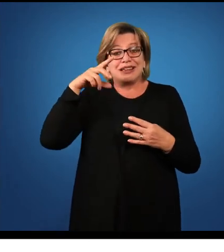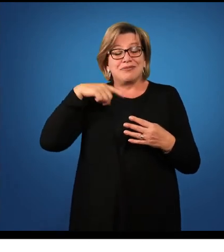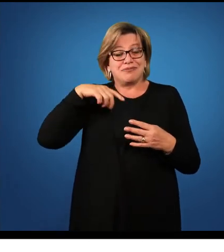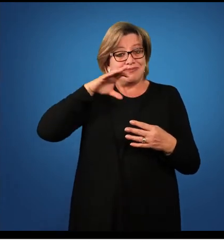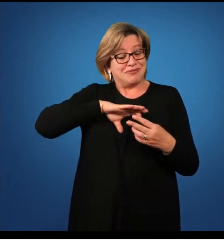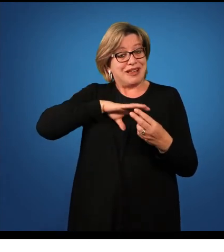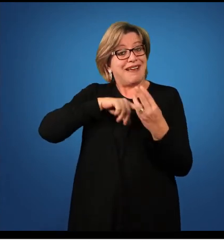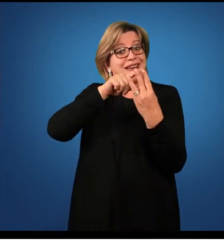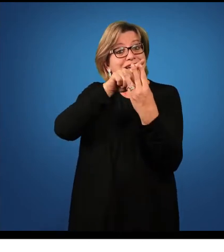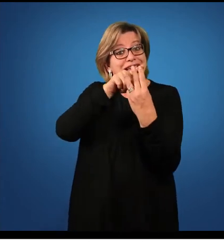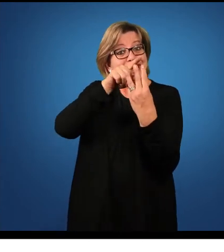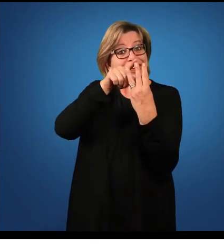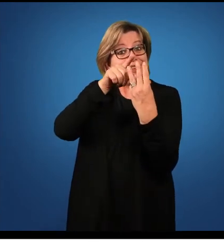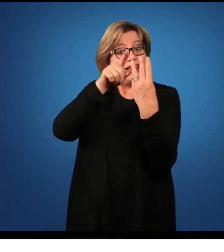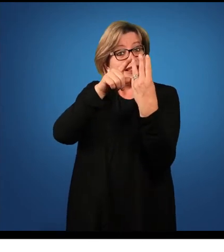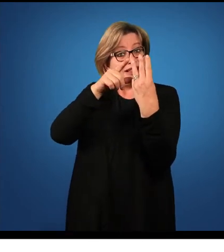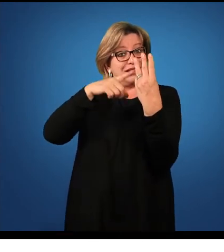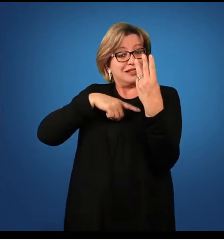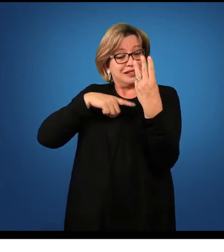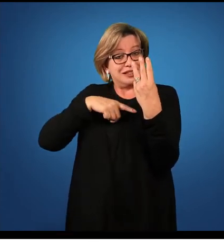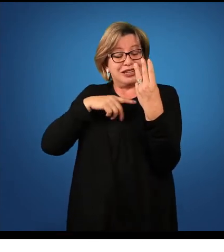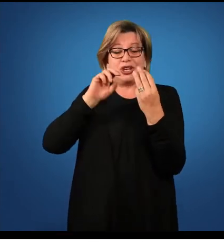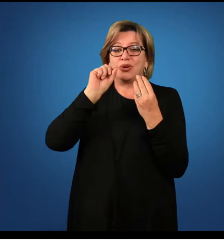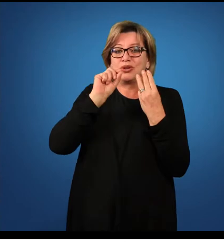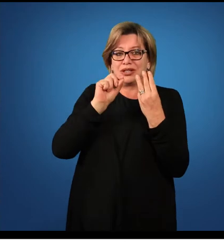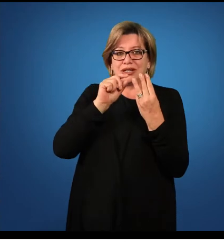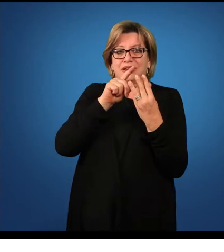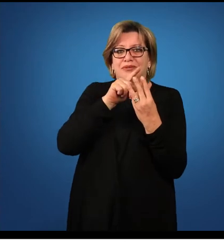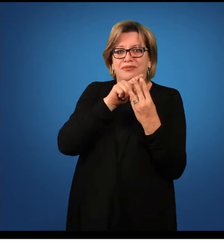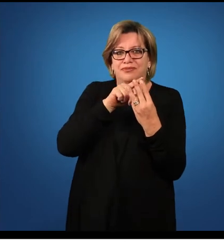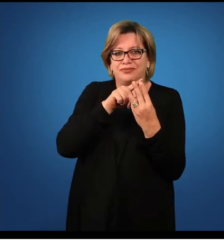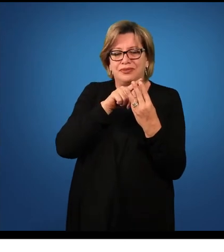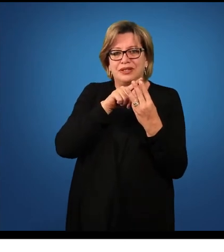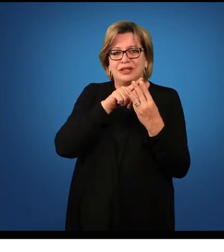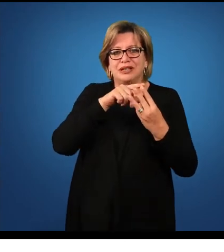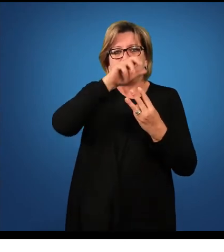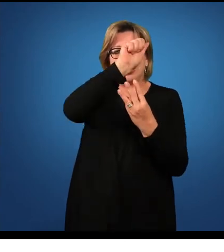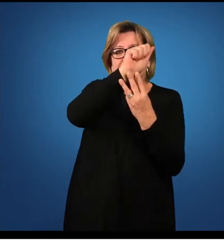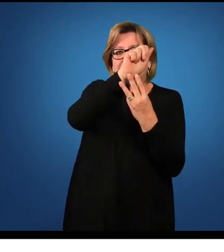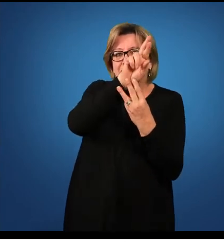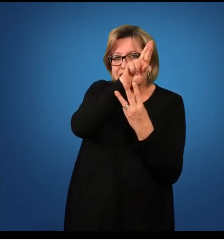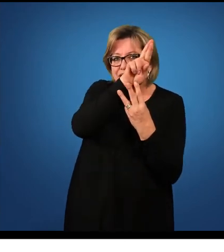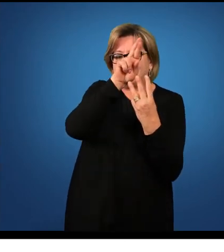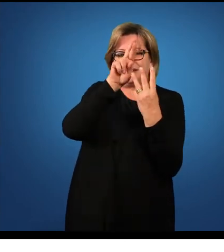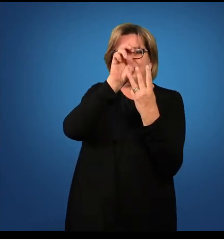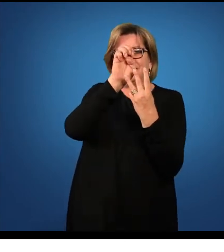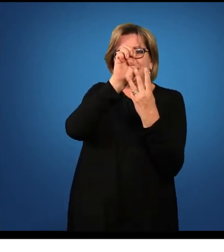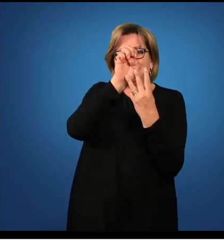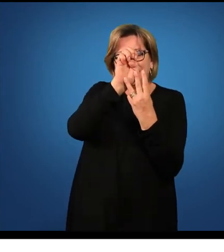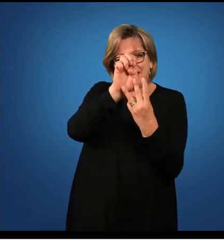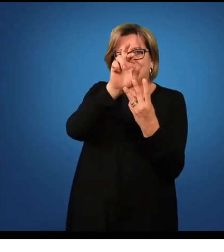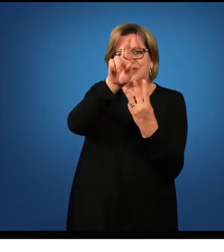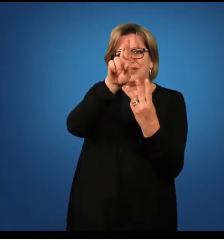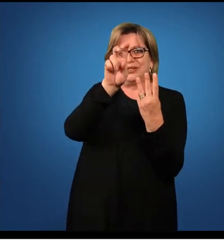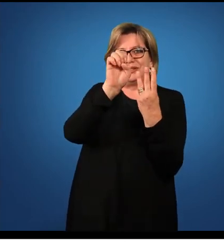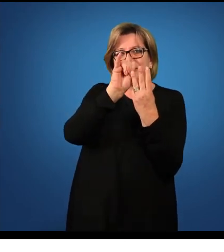conjugações verbais, quais sejam as terminadas em ar, em er e em ir,